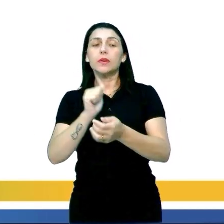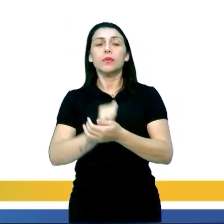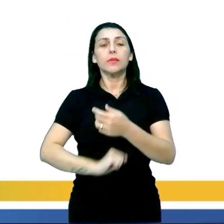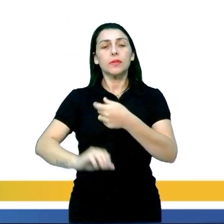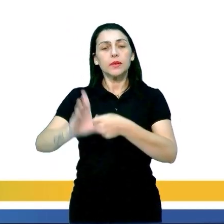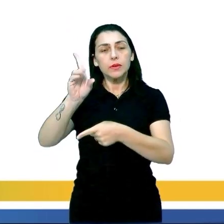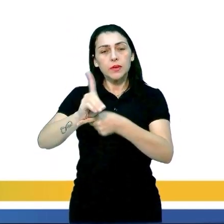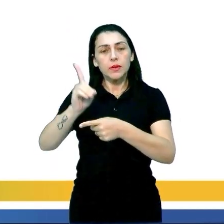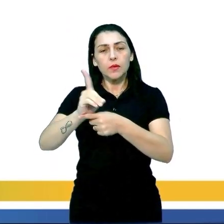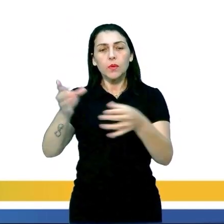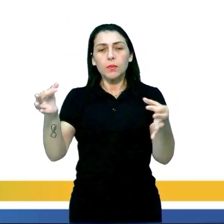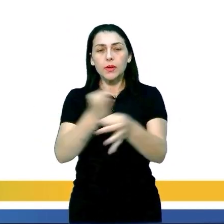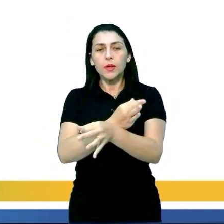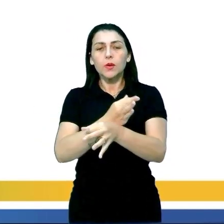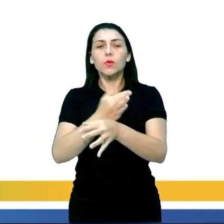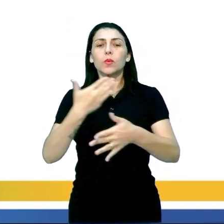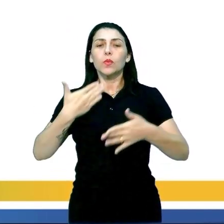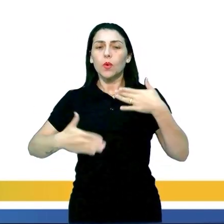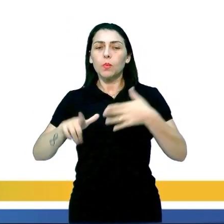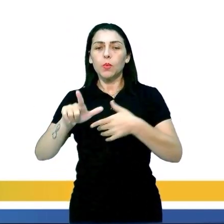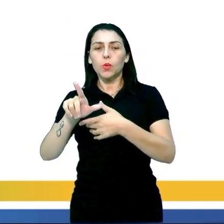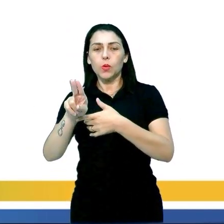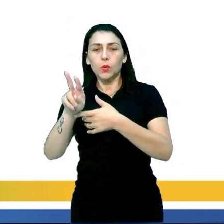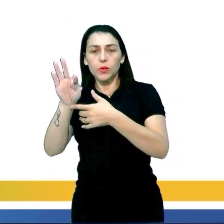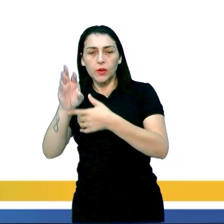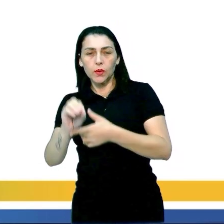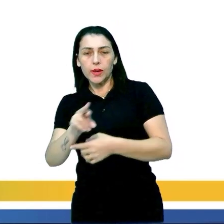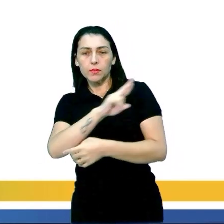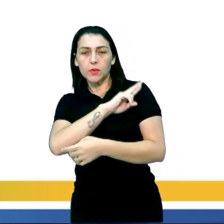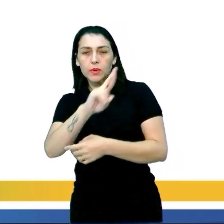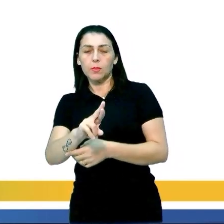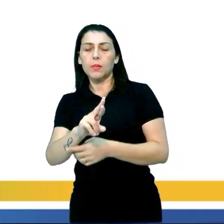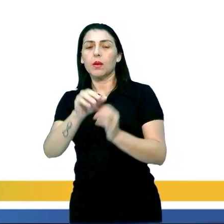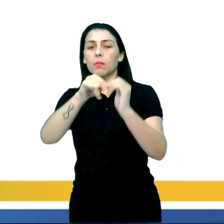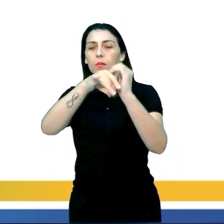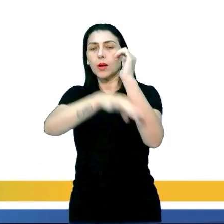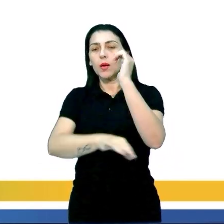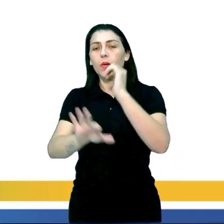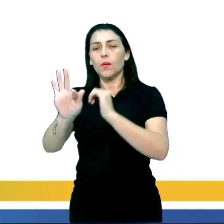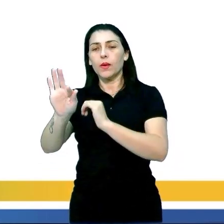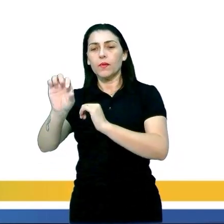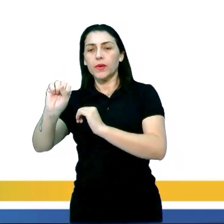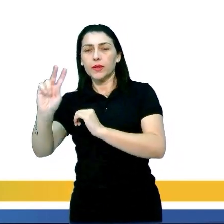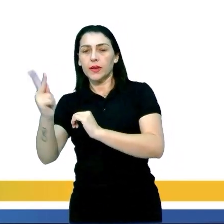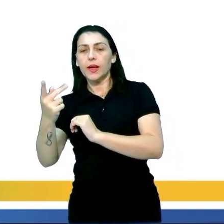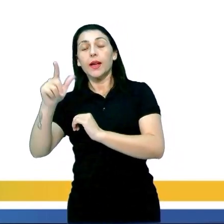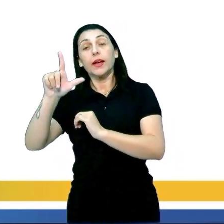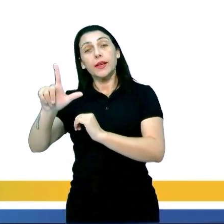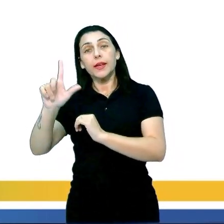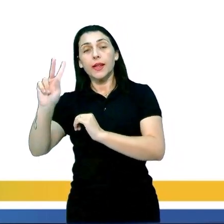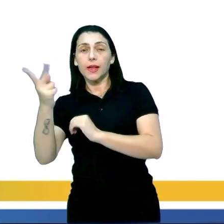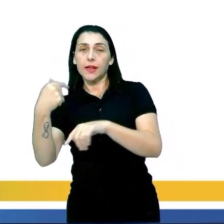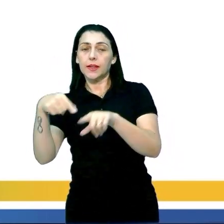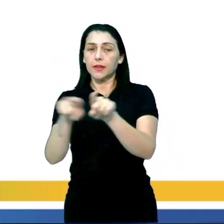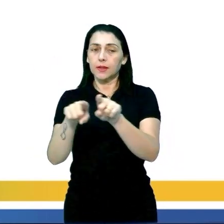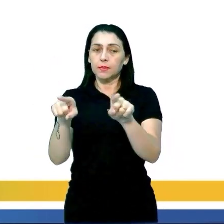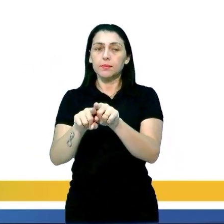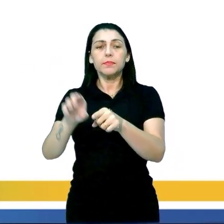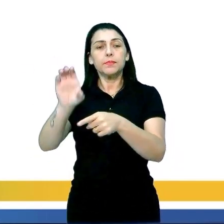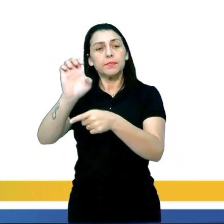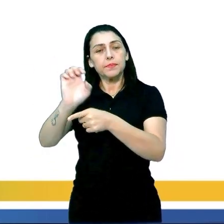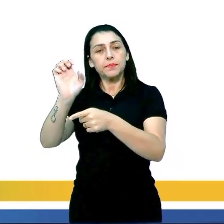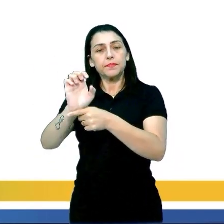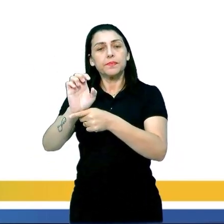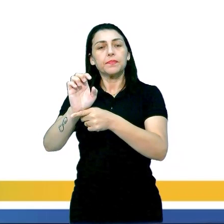Alternativa D, a formação do corpo lúteo, responsável por secretar FSH e LH